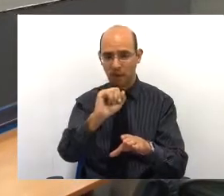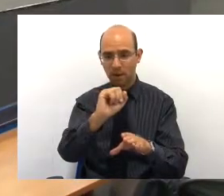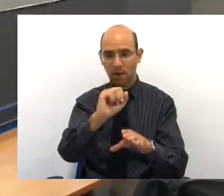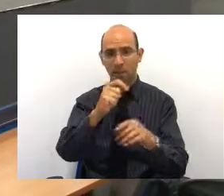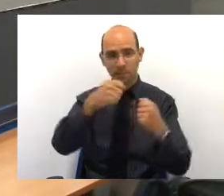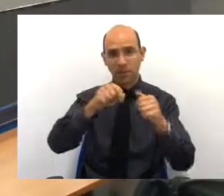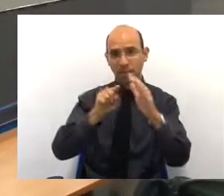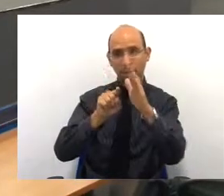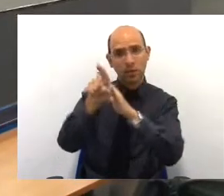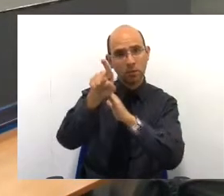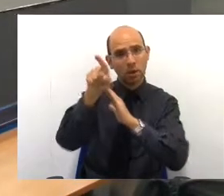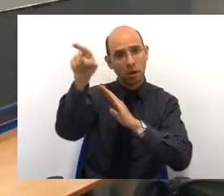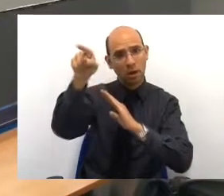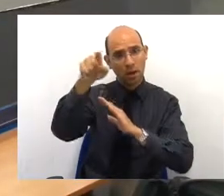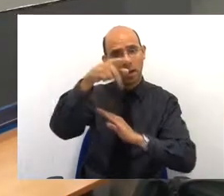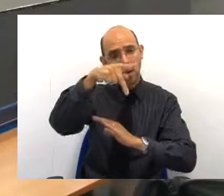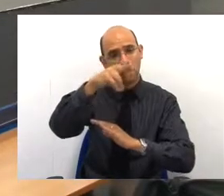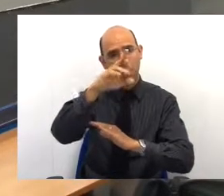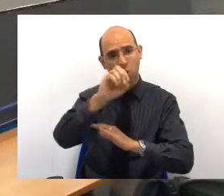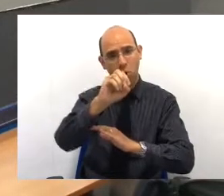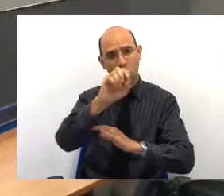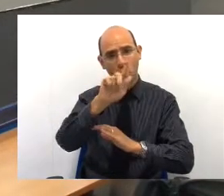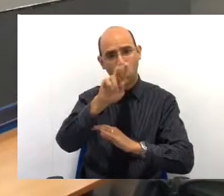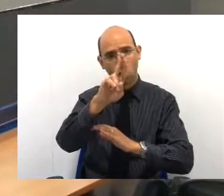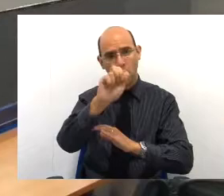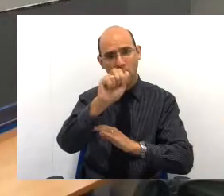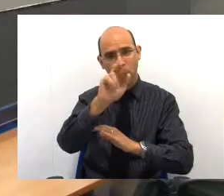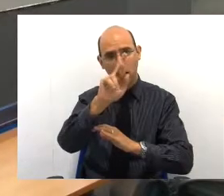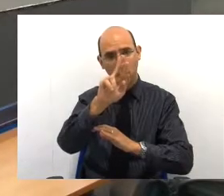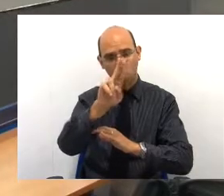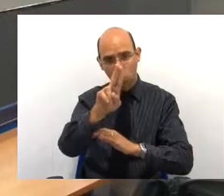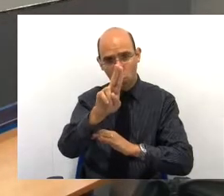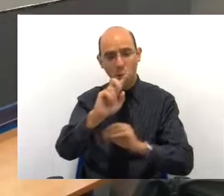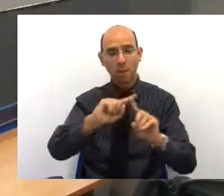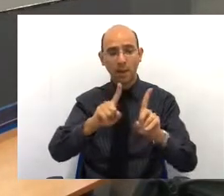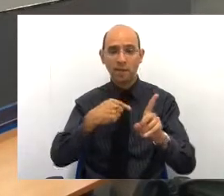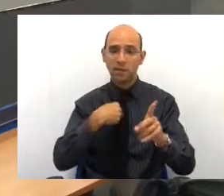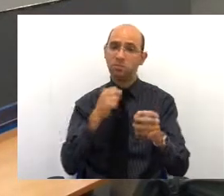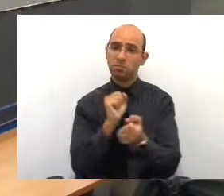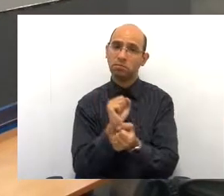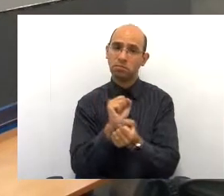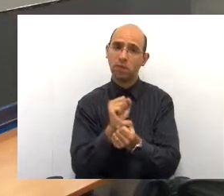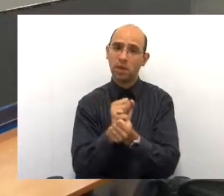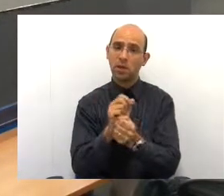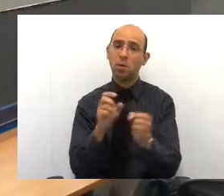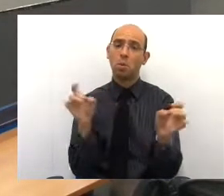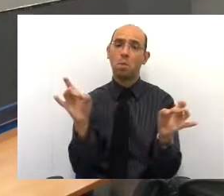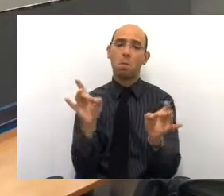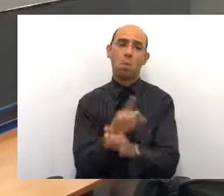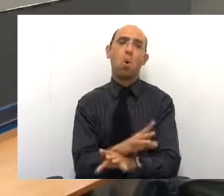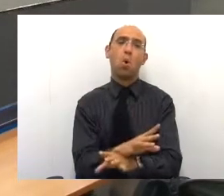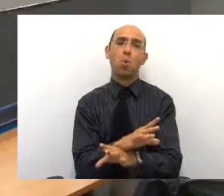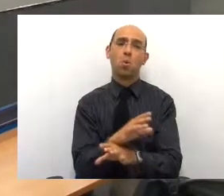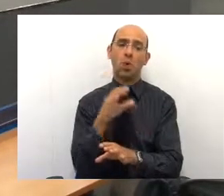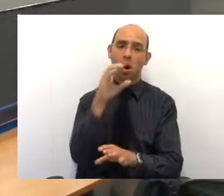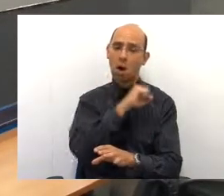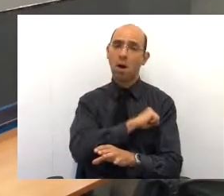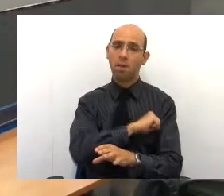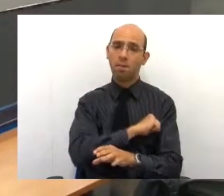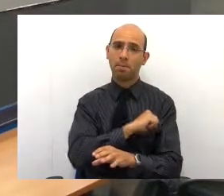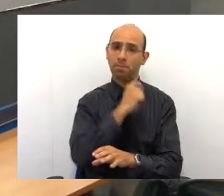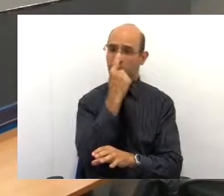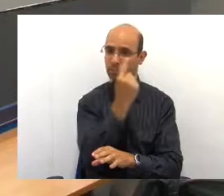Proguaru, que está fazendo a obra. Agora, eu espero muito que fique pronta no primeiro